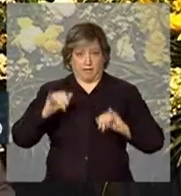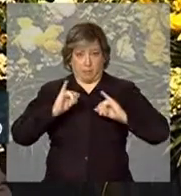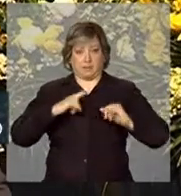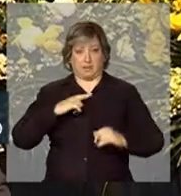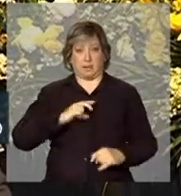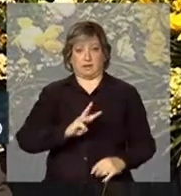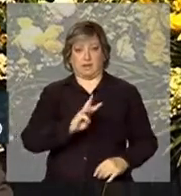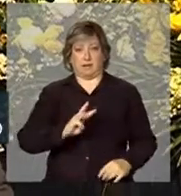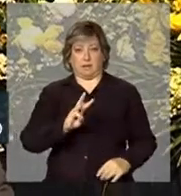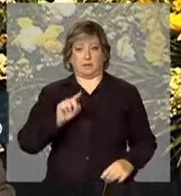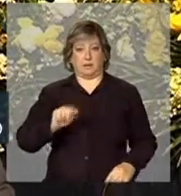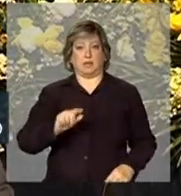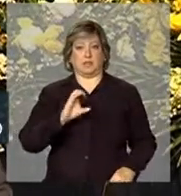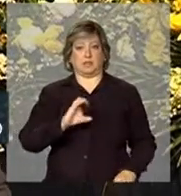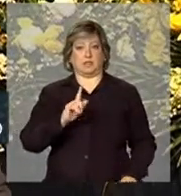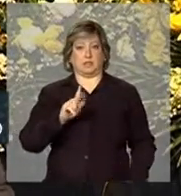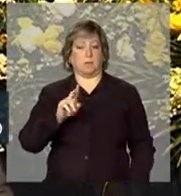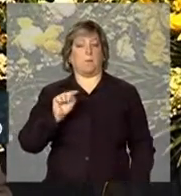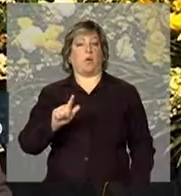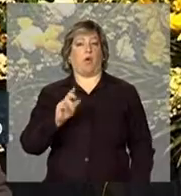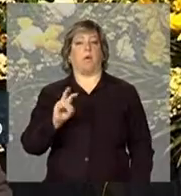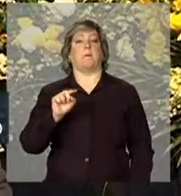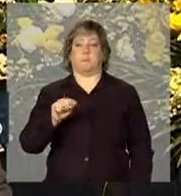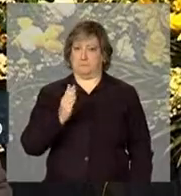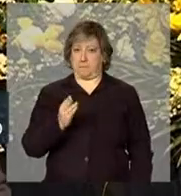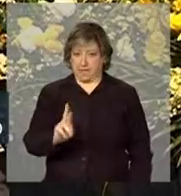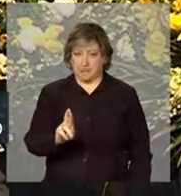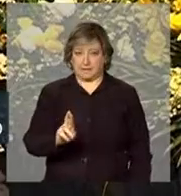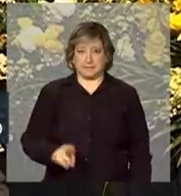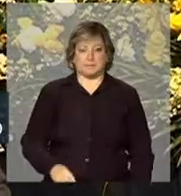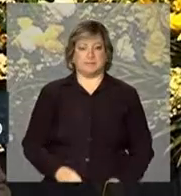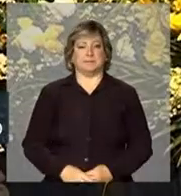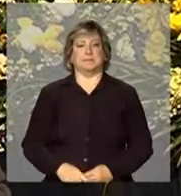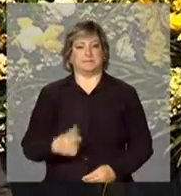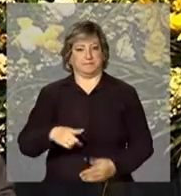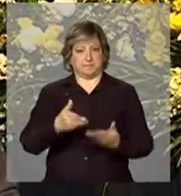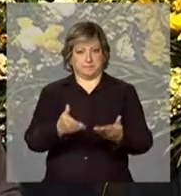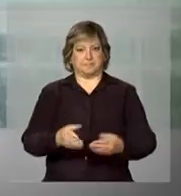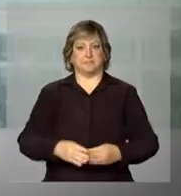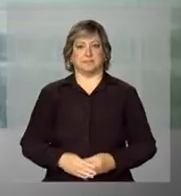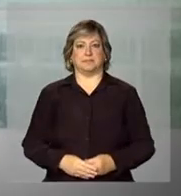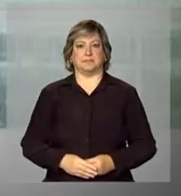www.cgu.gov.br. Malu.